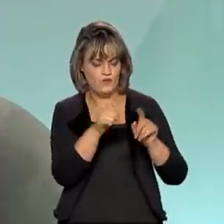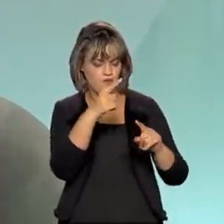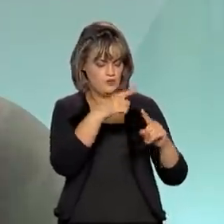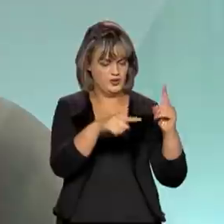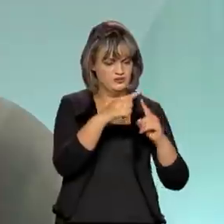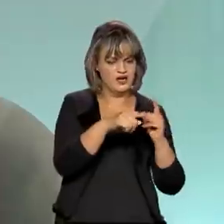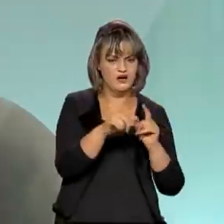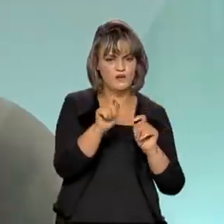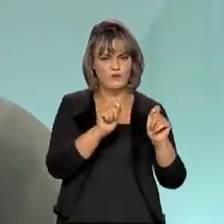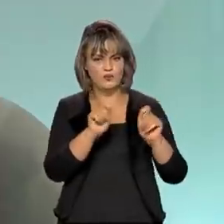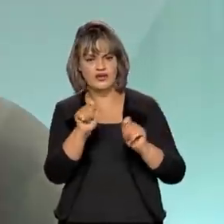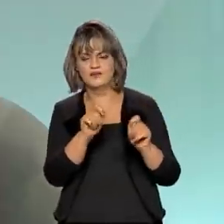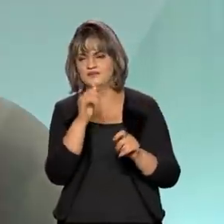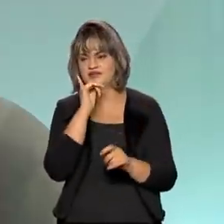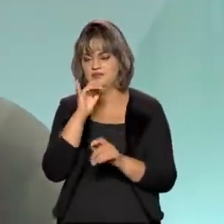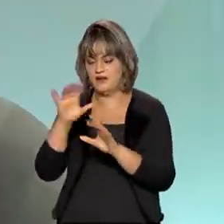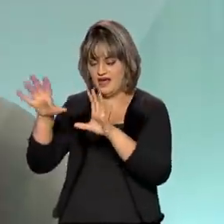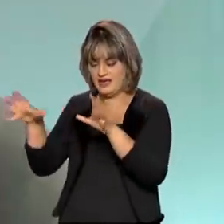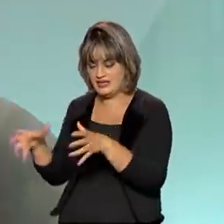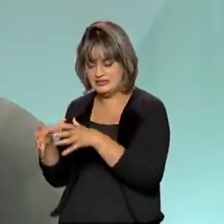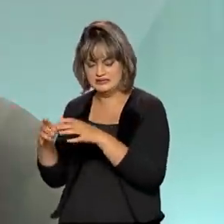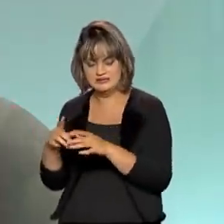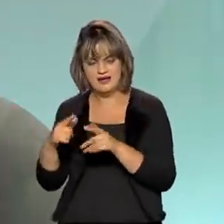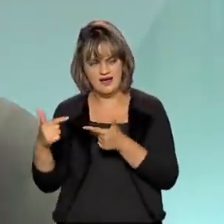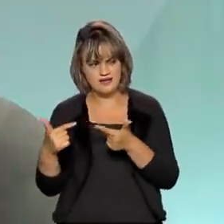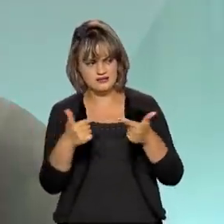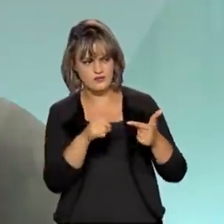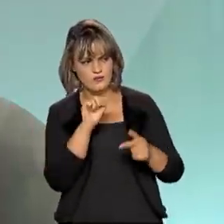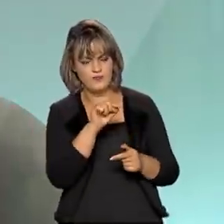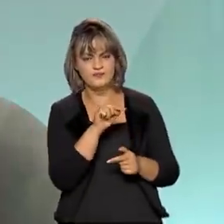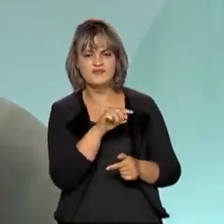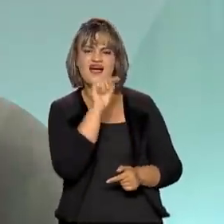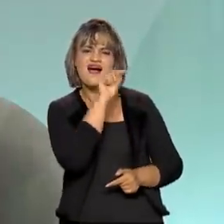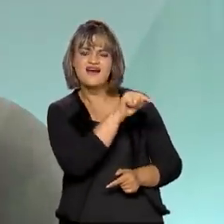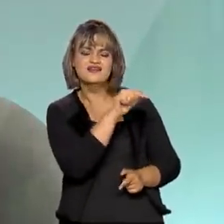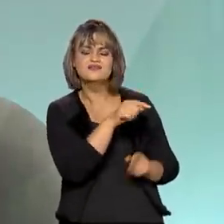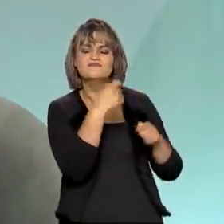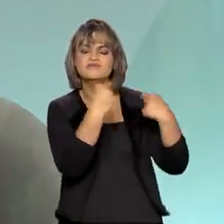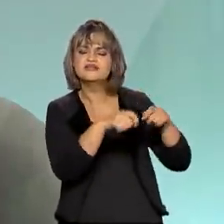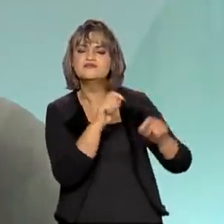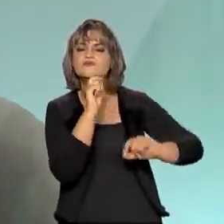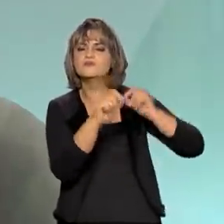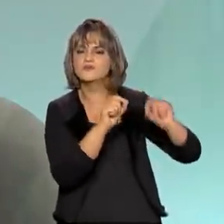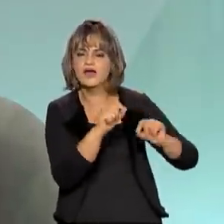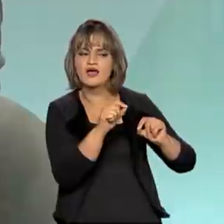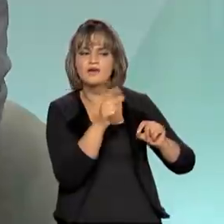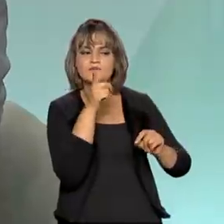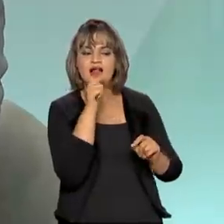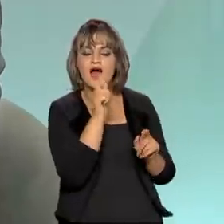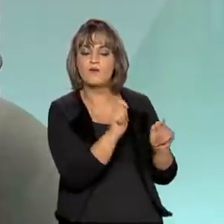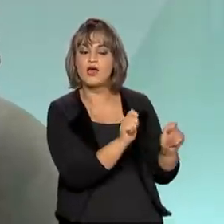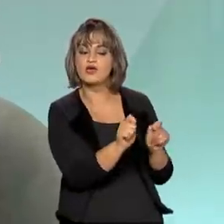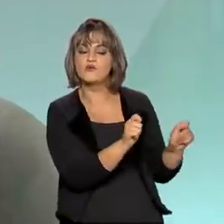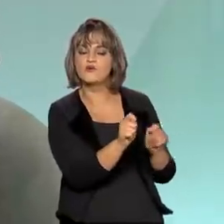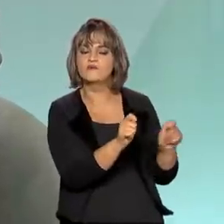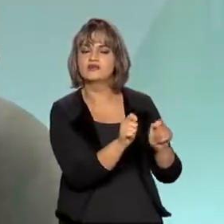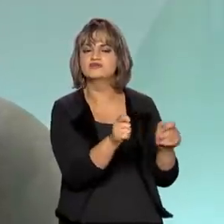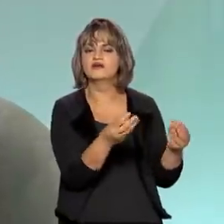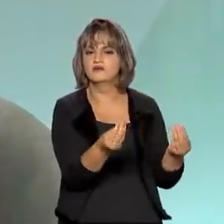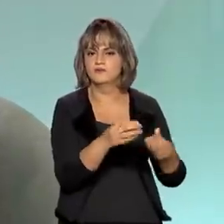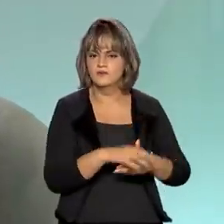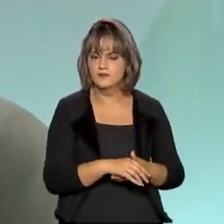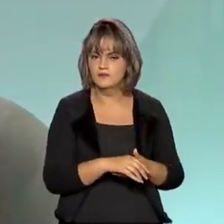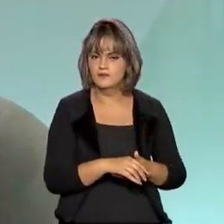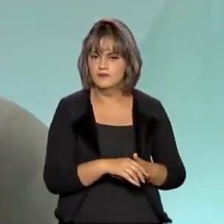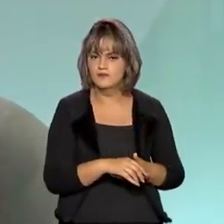com a ação da Câmara, basicamente, era o que é que é preciso ser feito para poupar mais água nos reservatórios? Então,